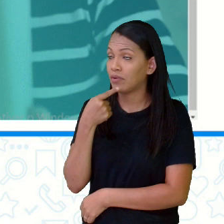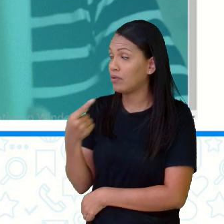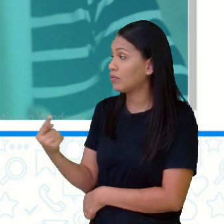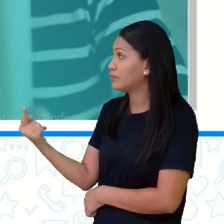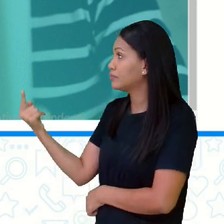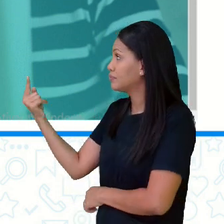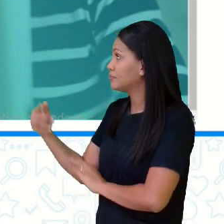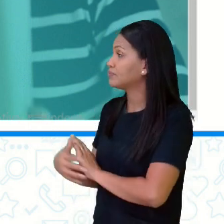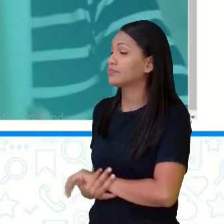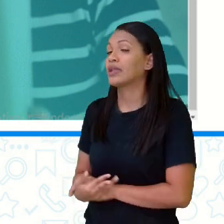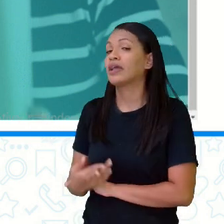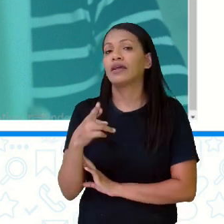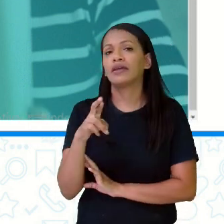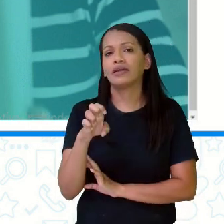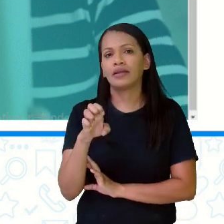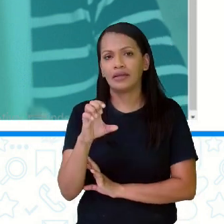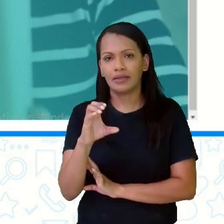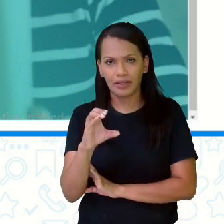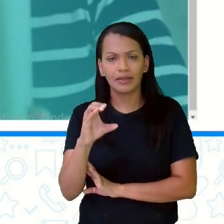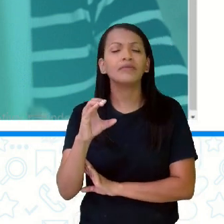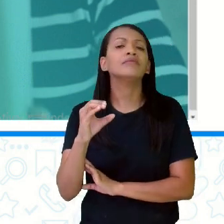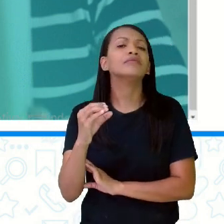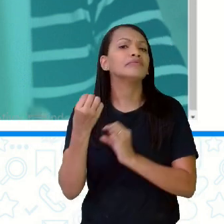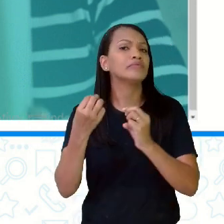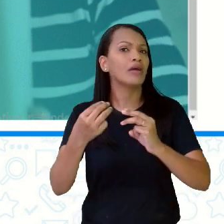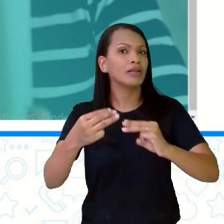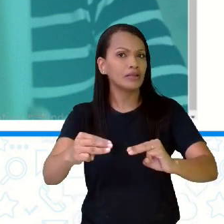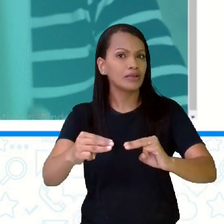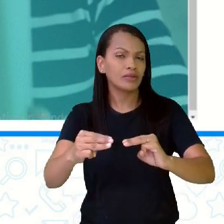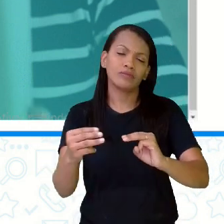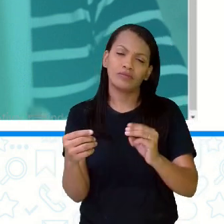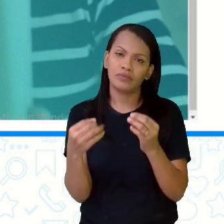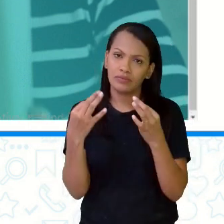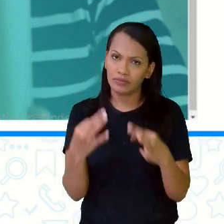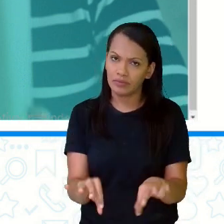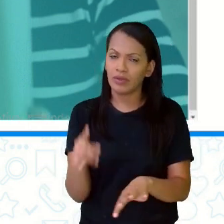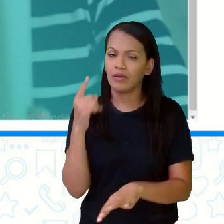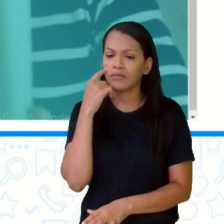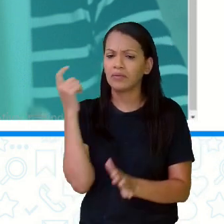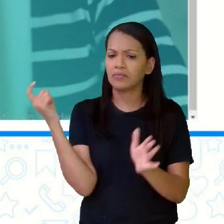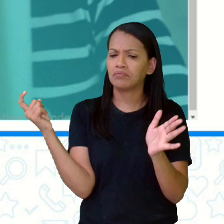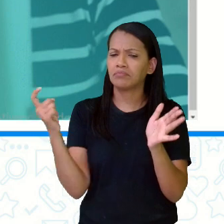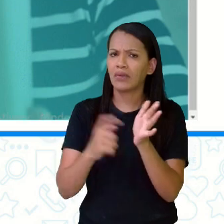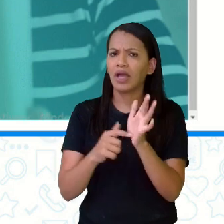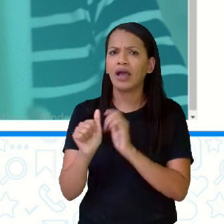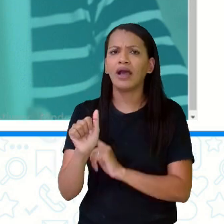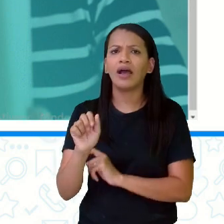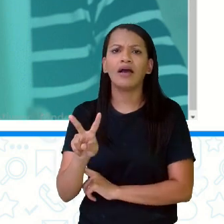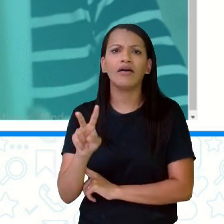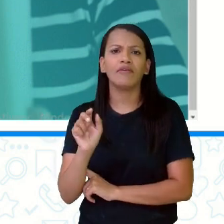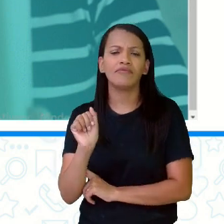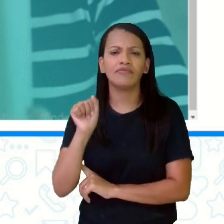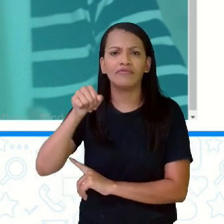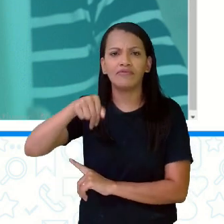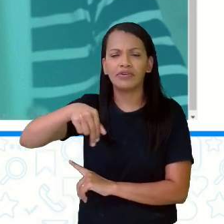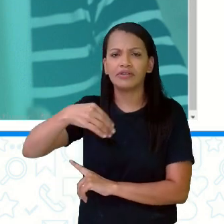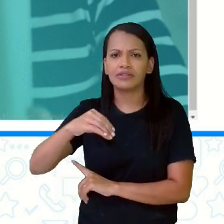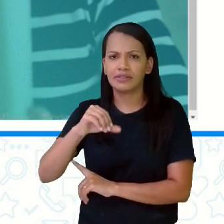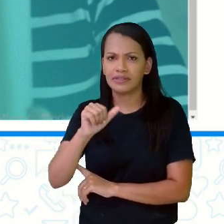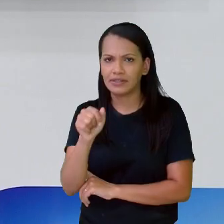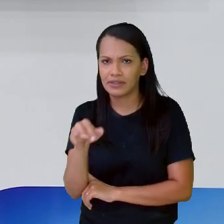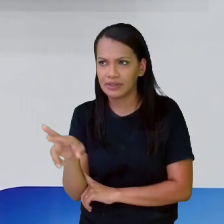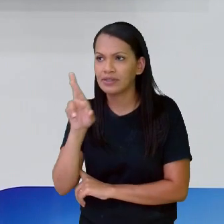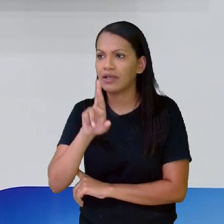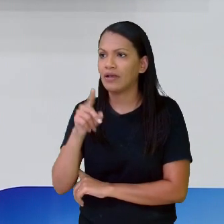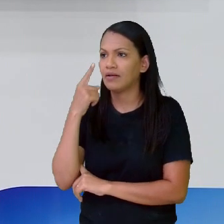você coloca o REC e o número da matrícula, clica lá em avançar, aí ó, que tá logo embaixo,